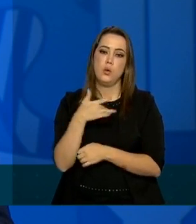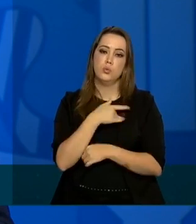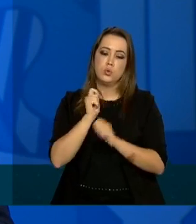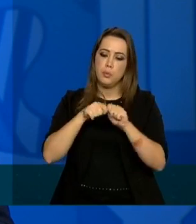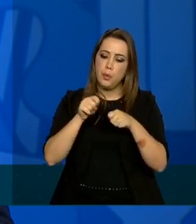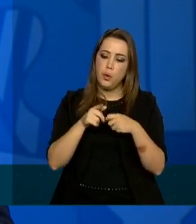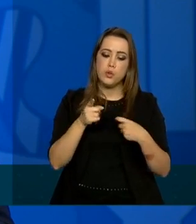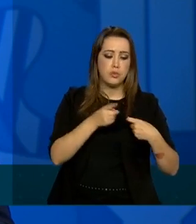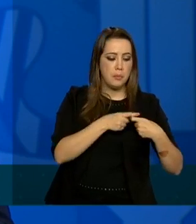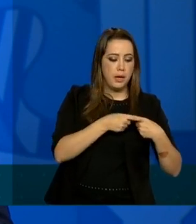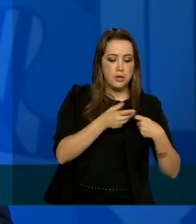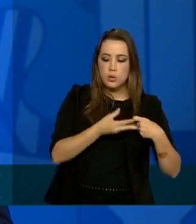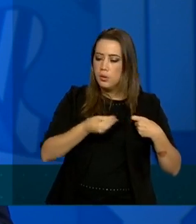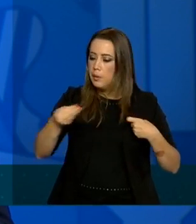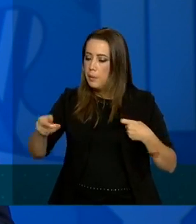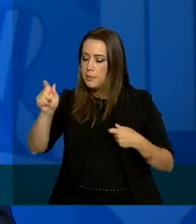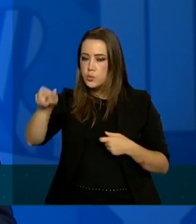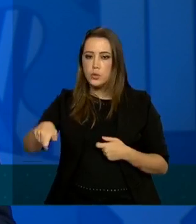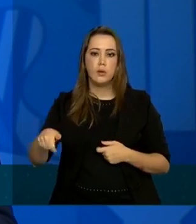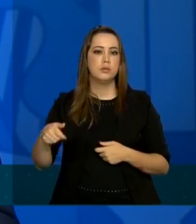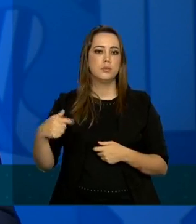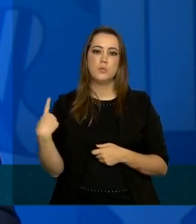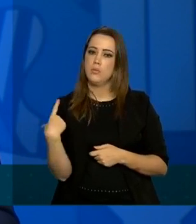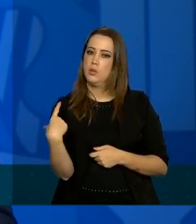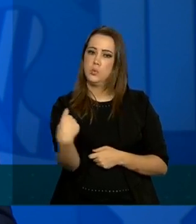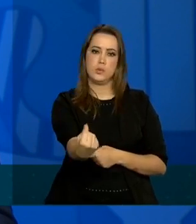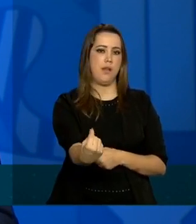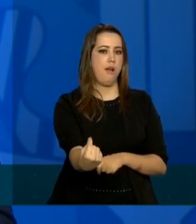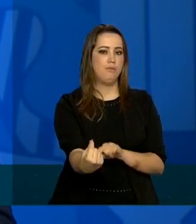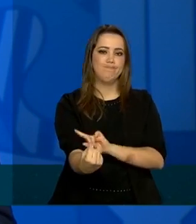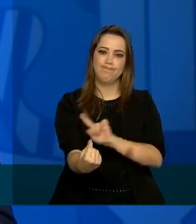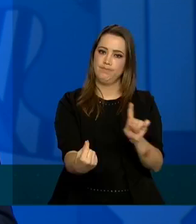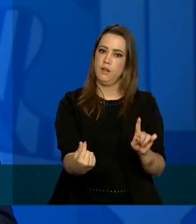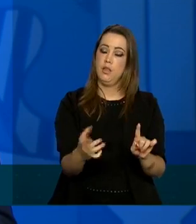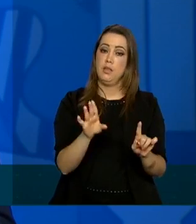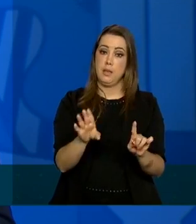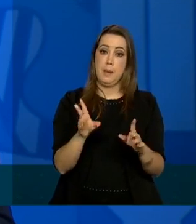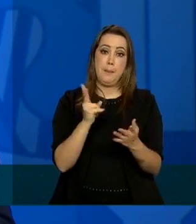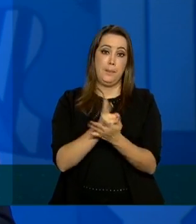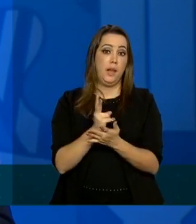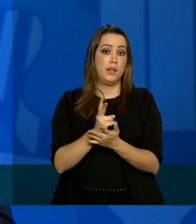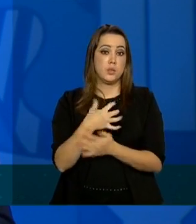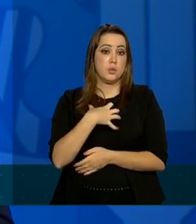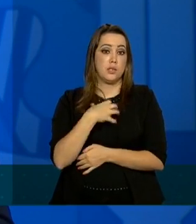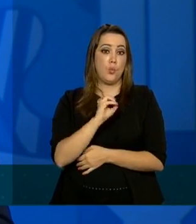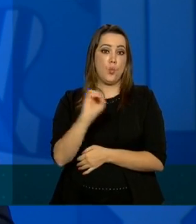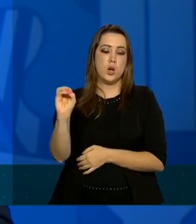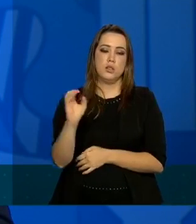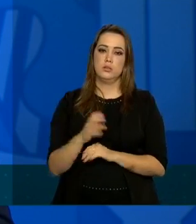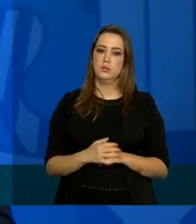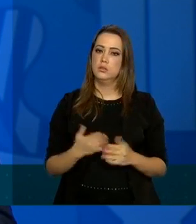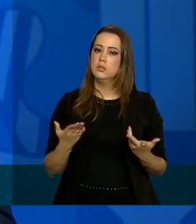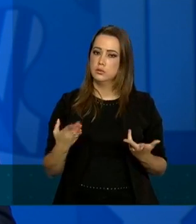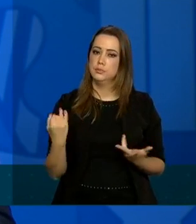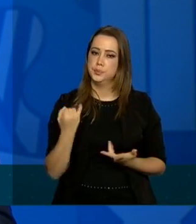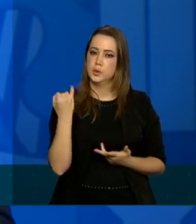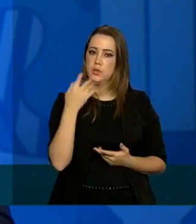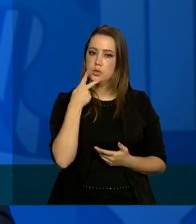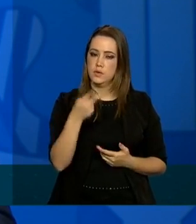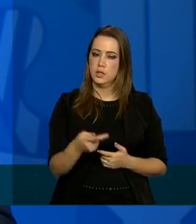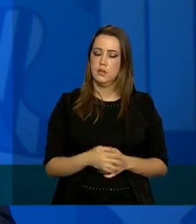fazer os atestados para que as pessoas que não apresentem sintomas isso é importante colocar